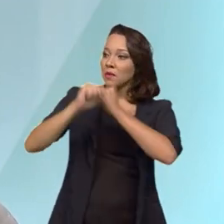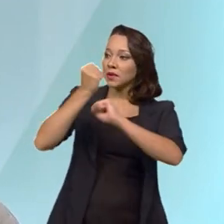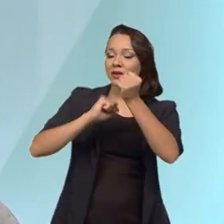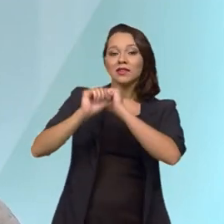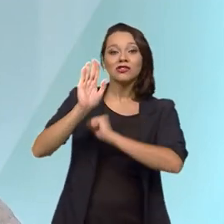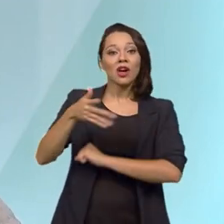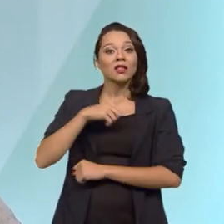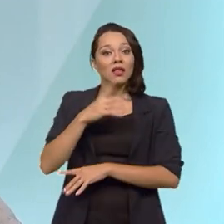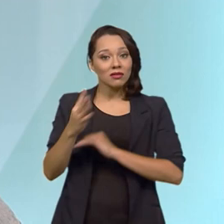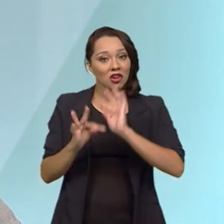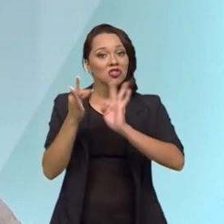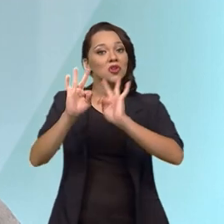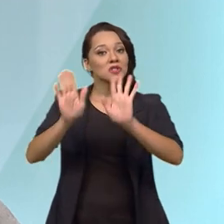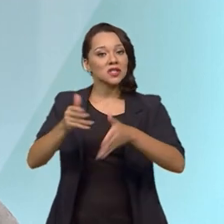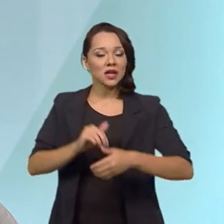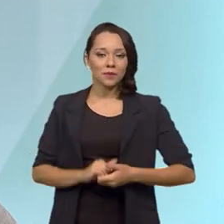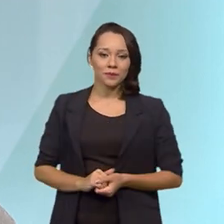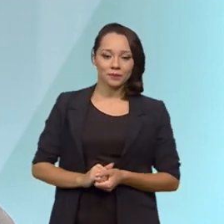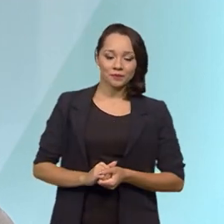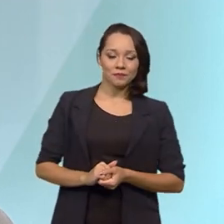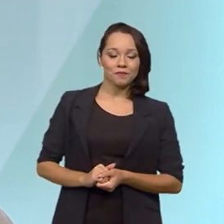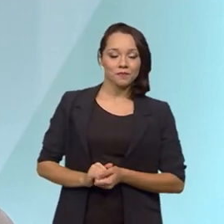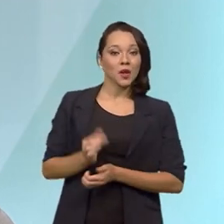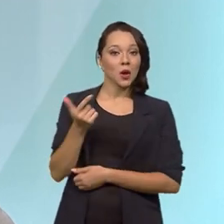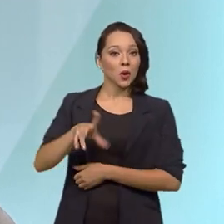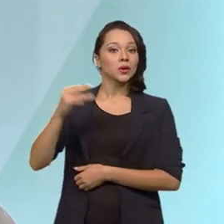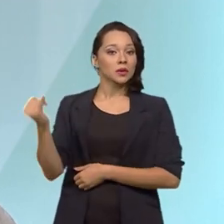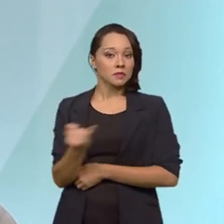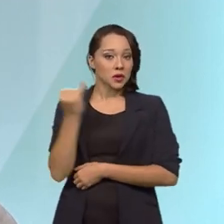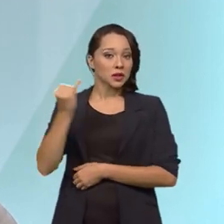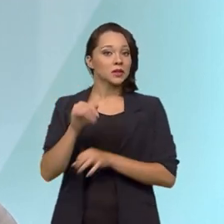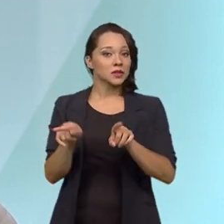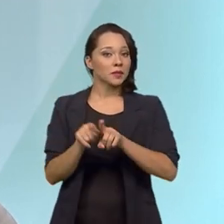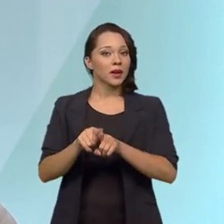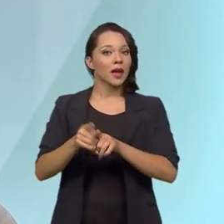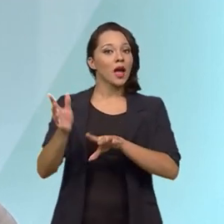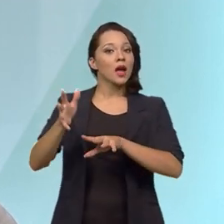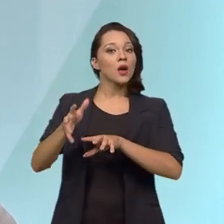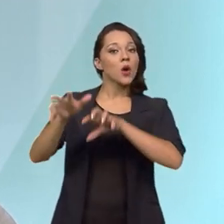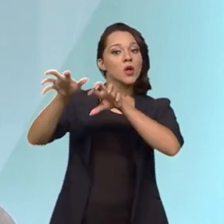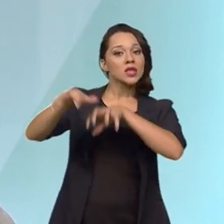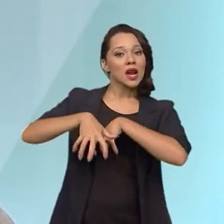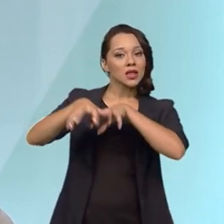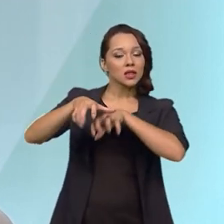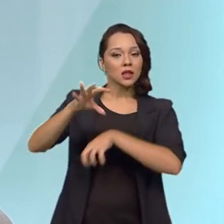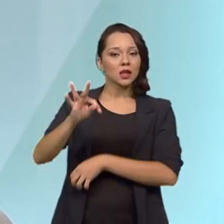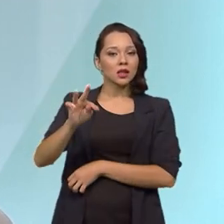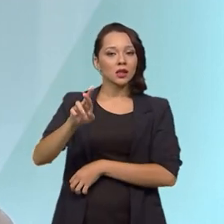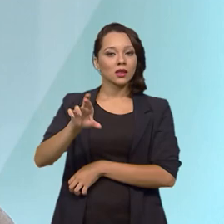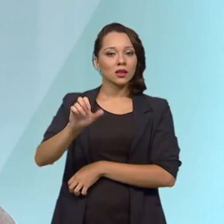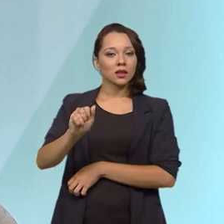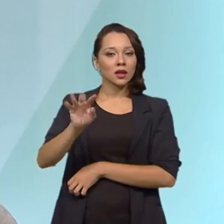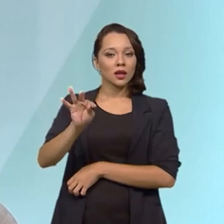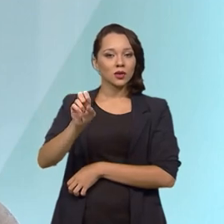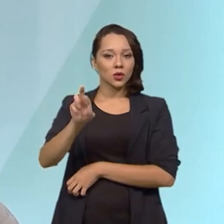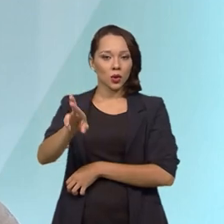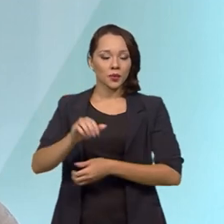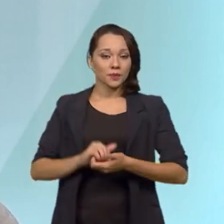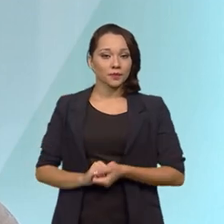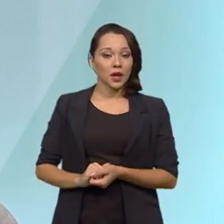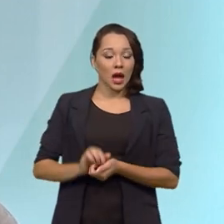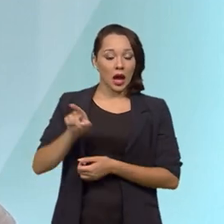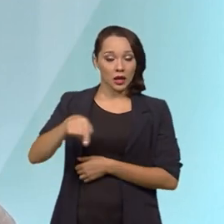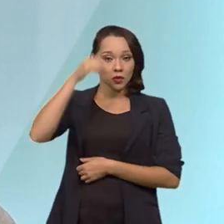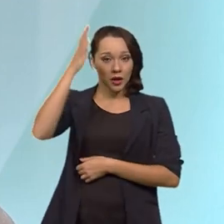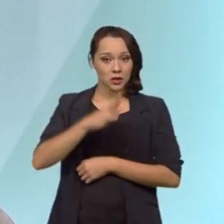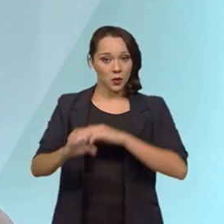essa tecnologia disponível. Outro importante veículo são os tratores. Os tratores a biometano. Uma empresa lançou